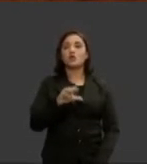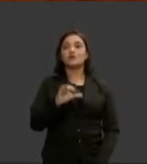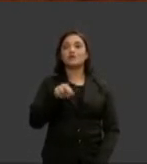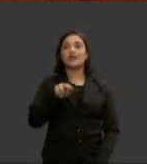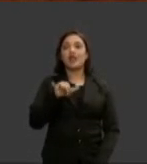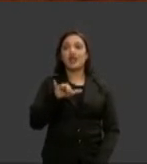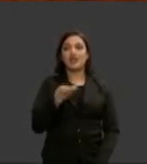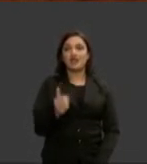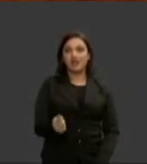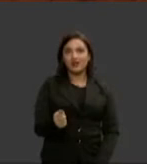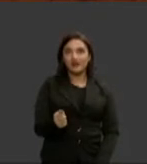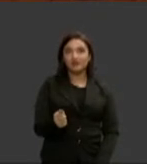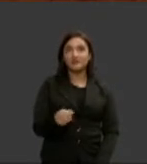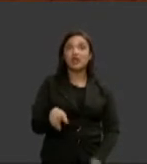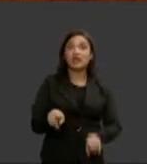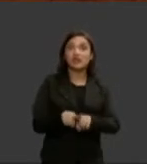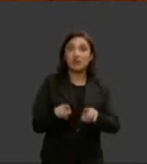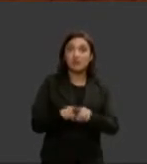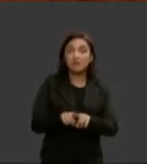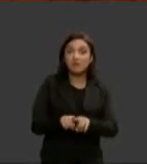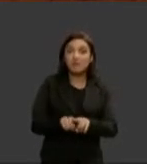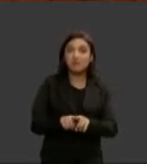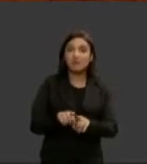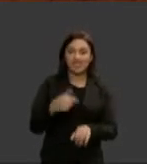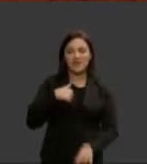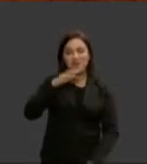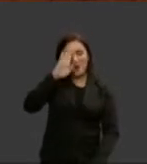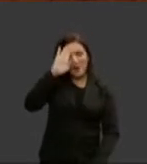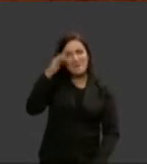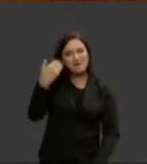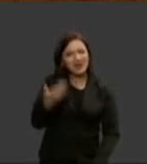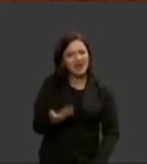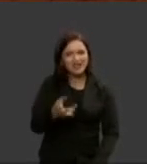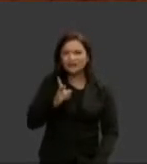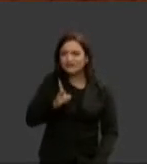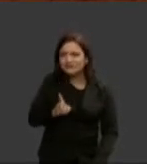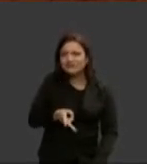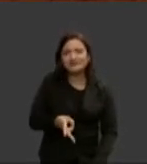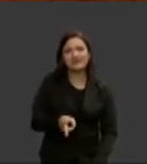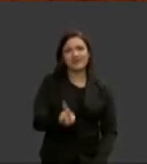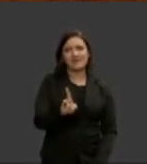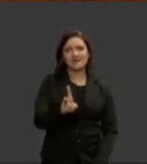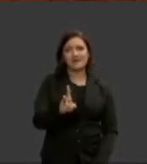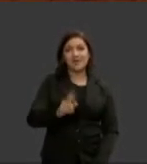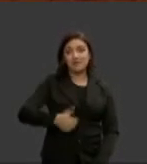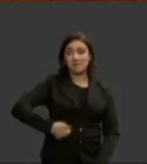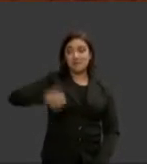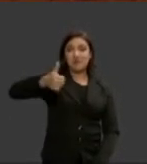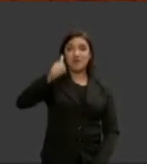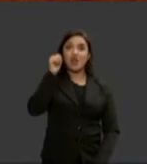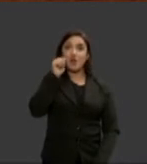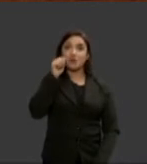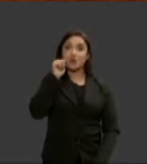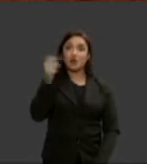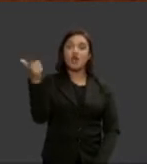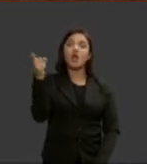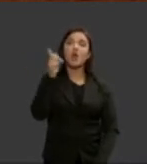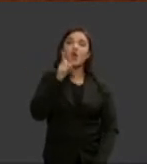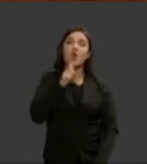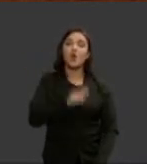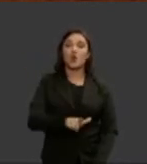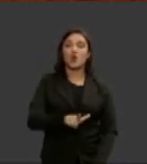a quem rendemos homenagens sempre foi a primeira mulher a ocupar um assento